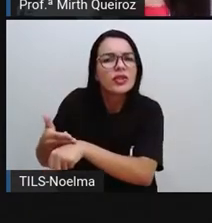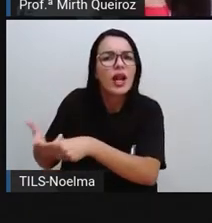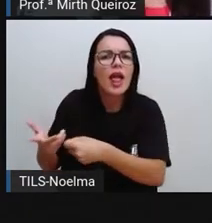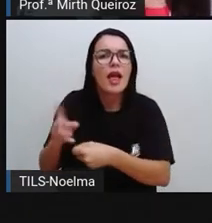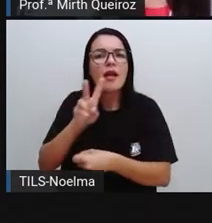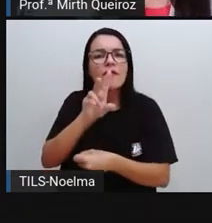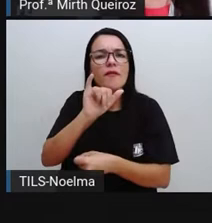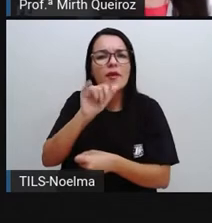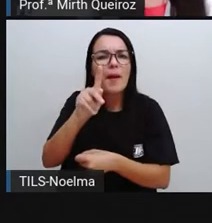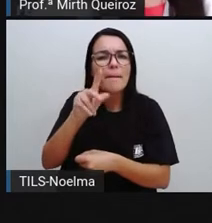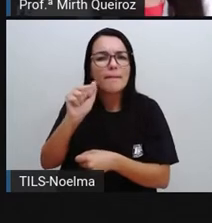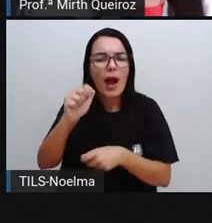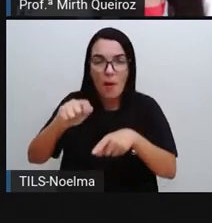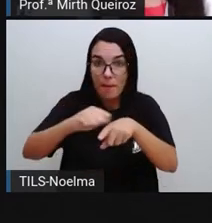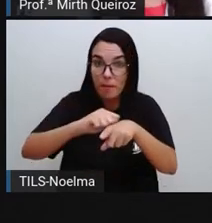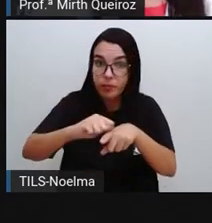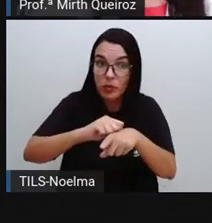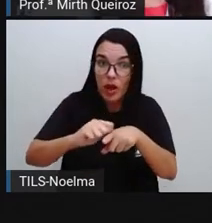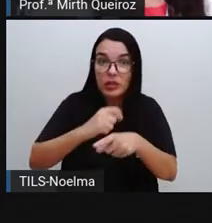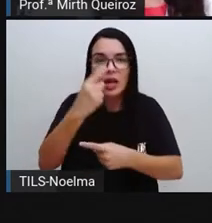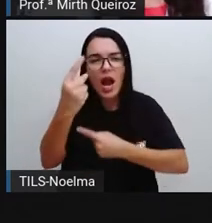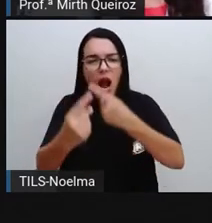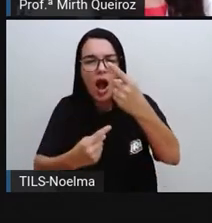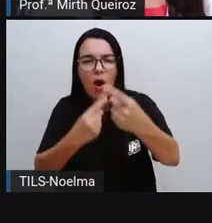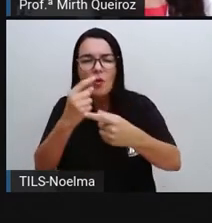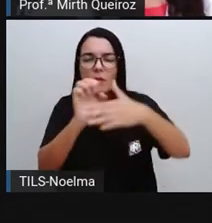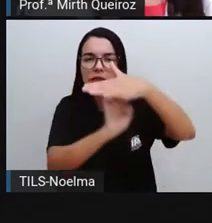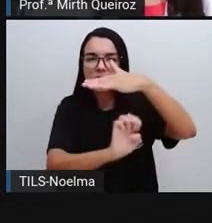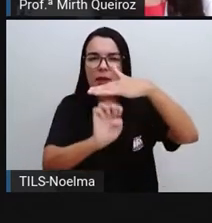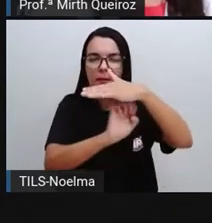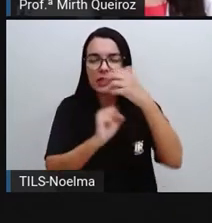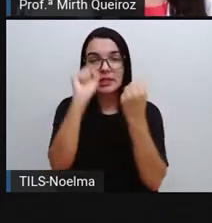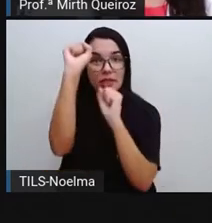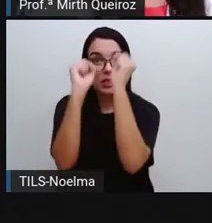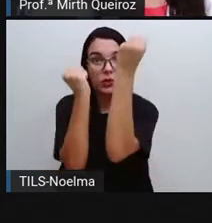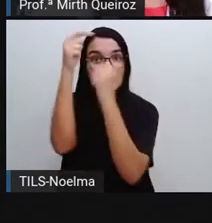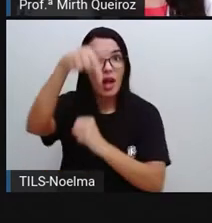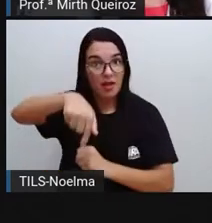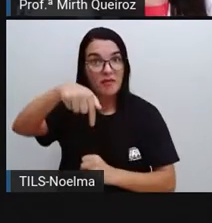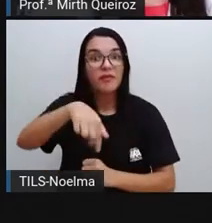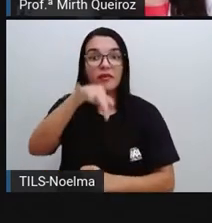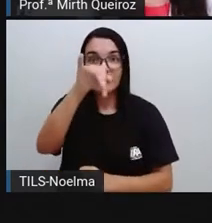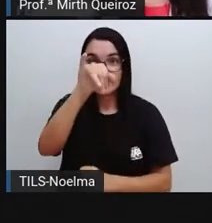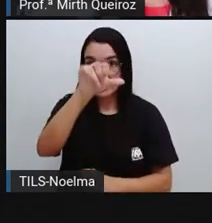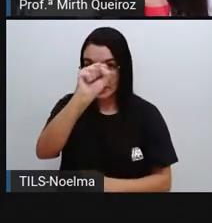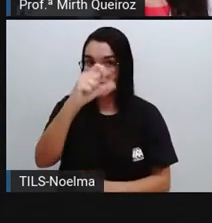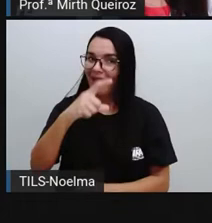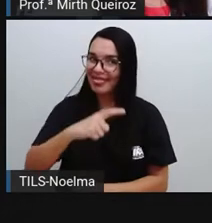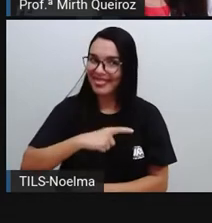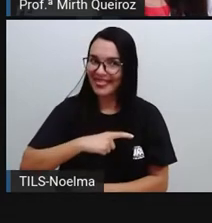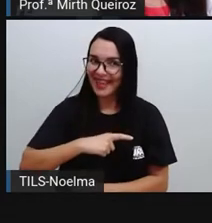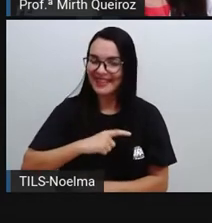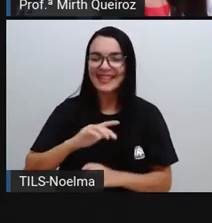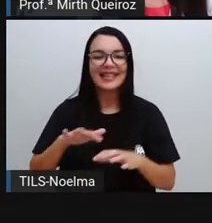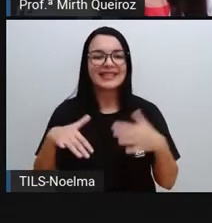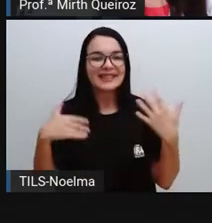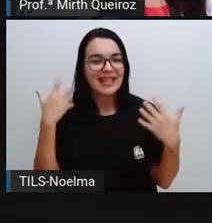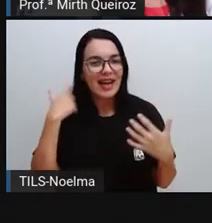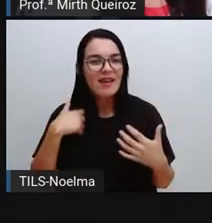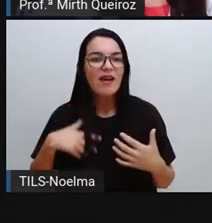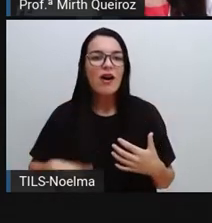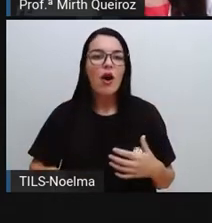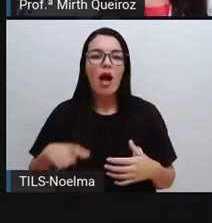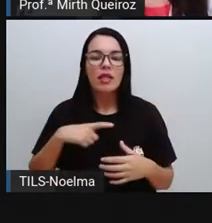a Vipal, né? São algumas das indústrias que a gente tem aqui em Feira de Santana. E essas indústrias, neste